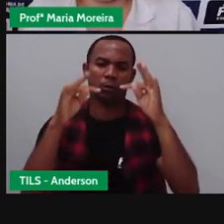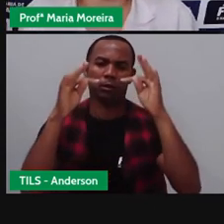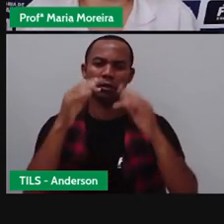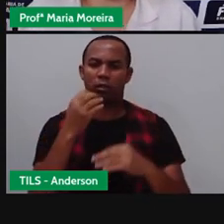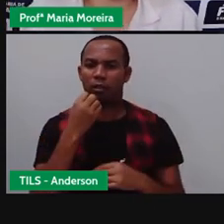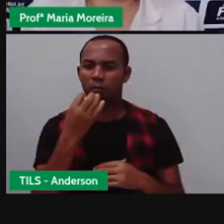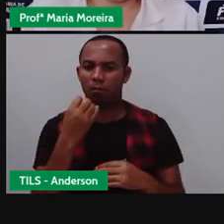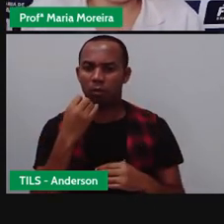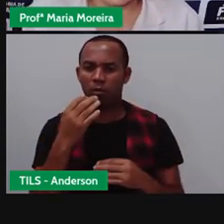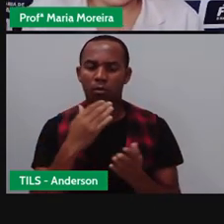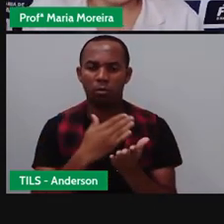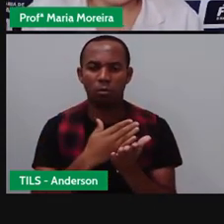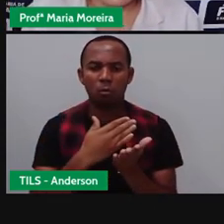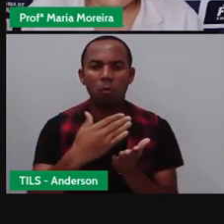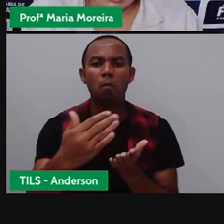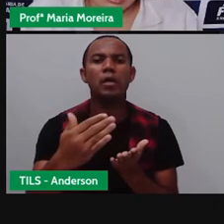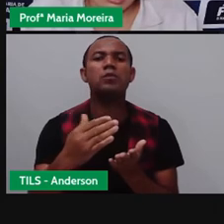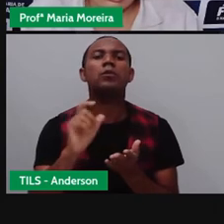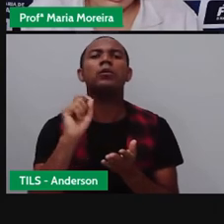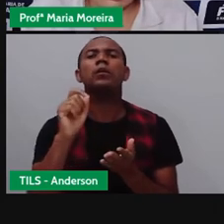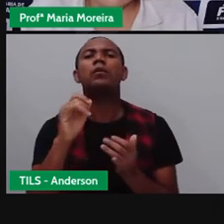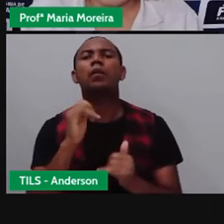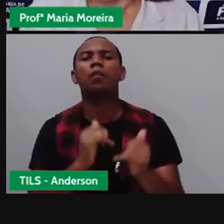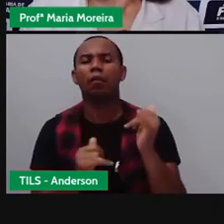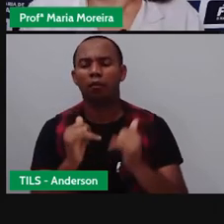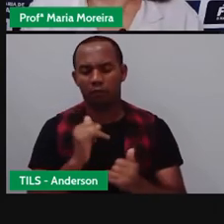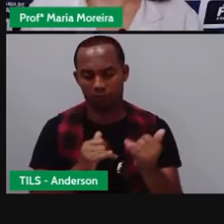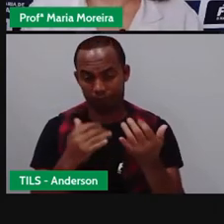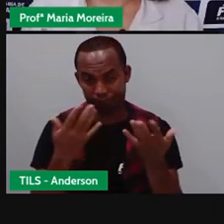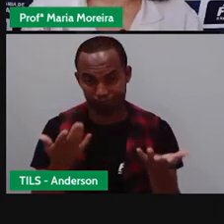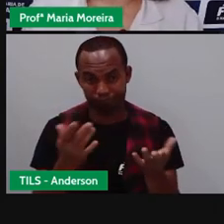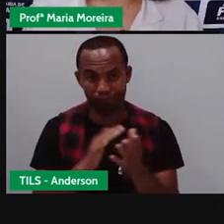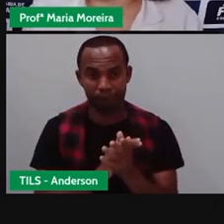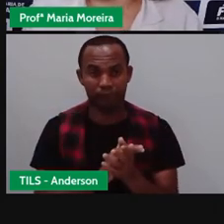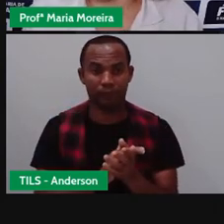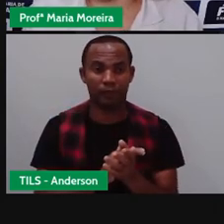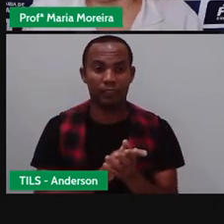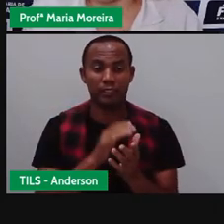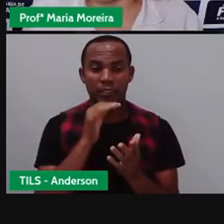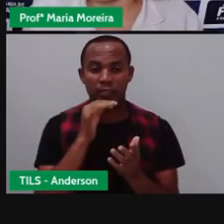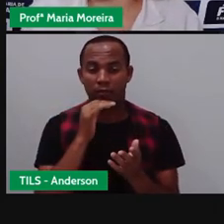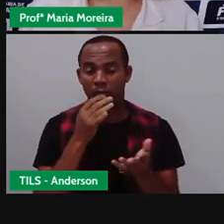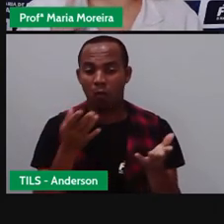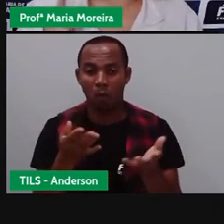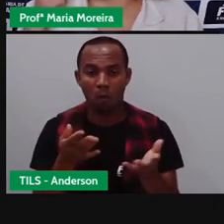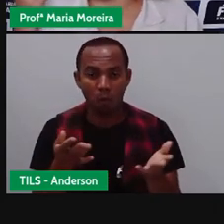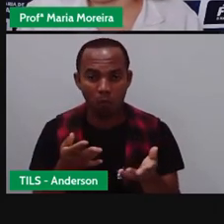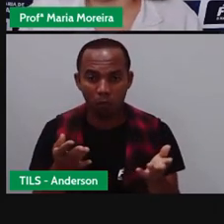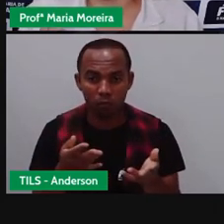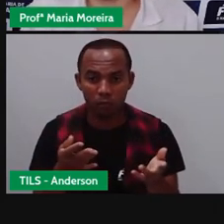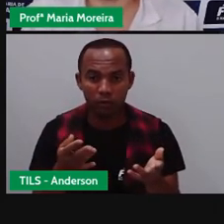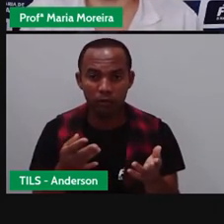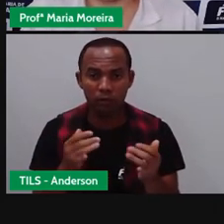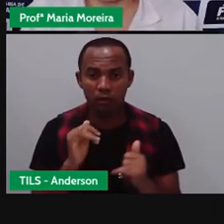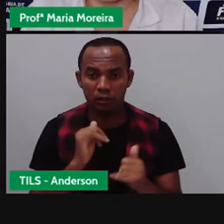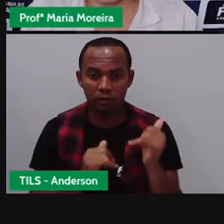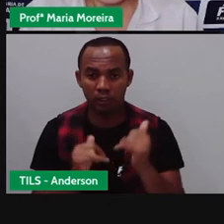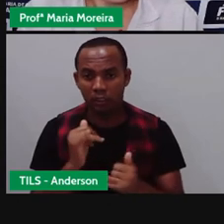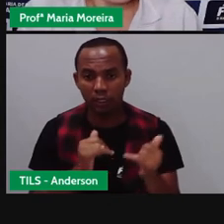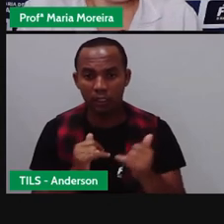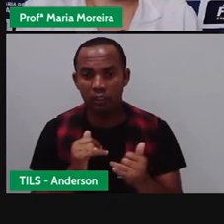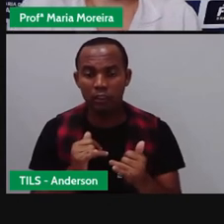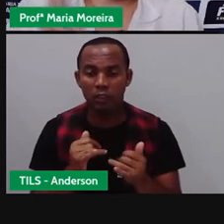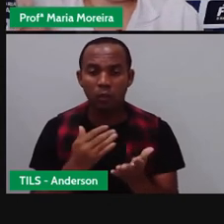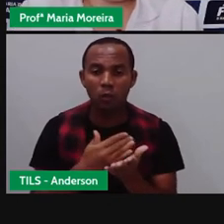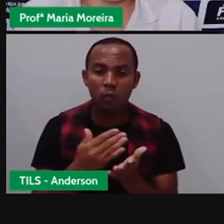que de fato surge aí a internet. Então, não quando ela se popularizou, mas quando de fato ela surge.